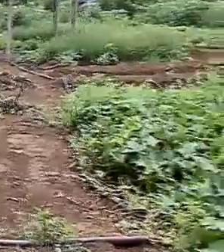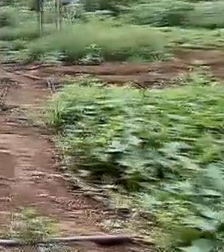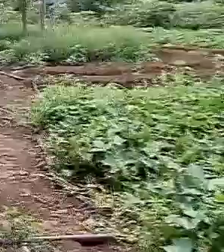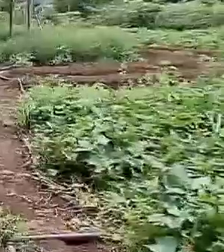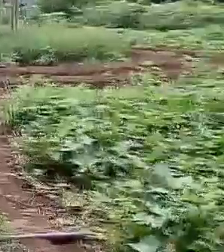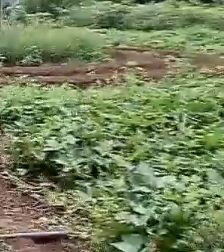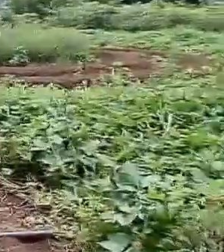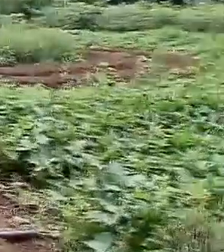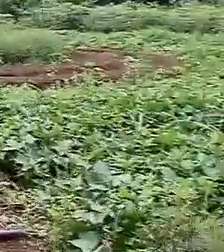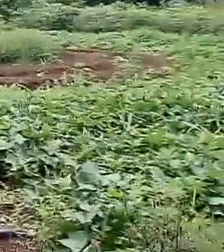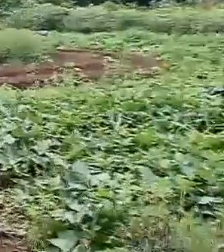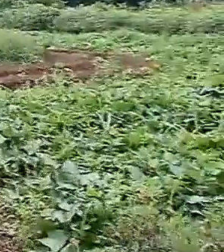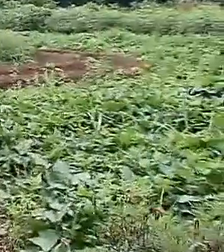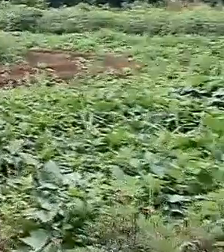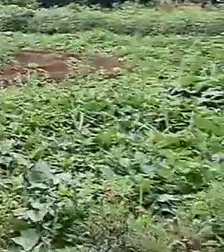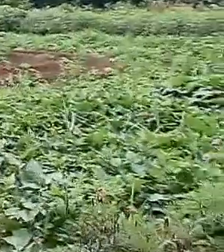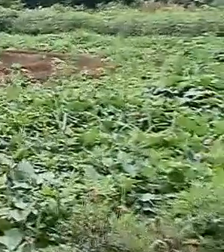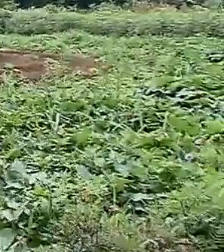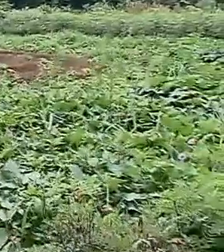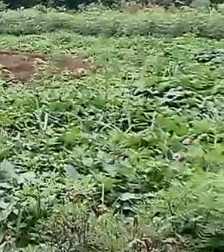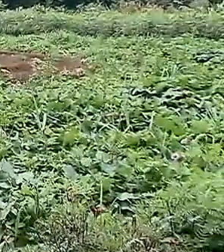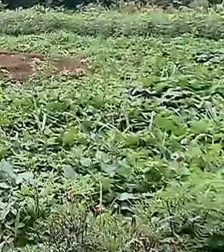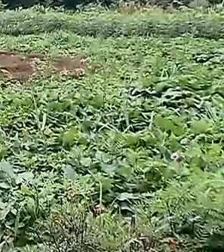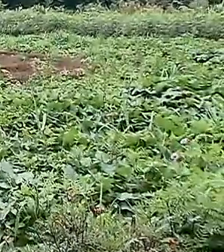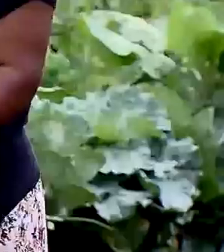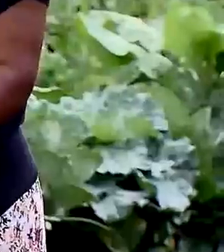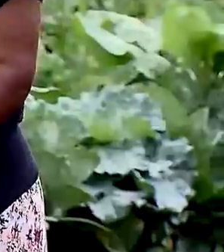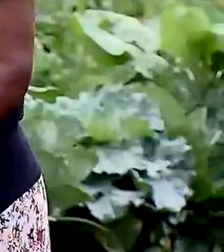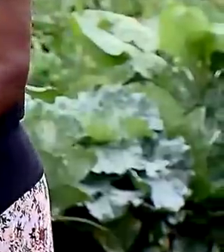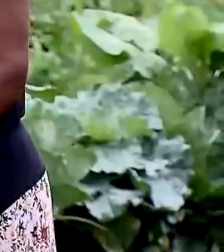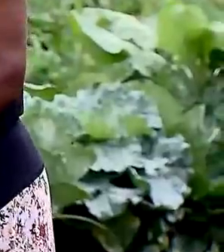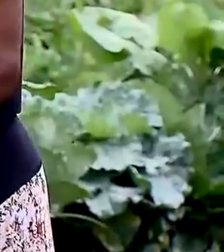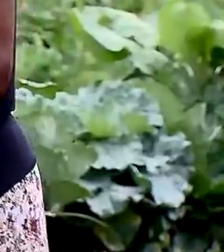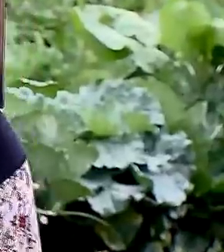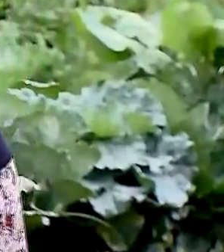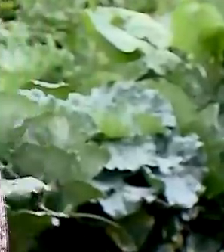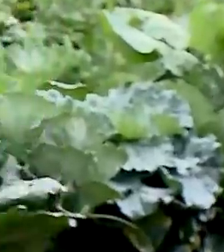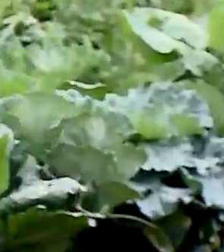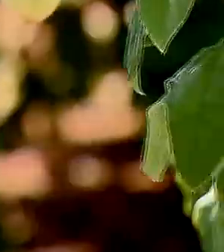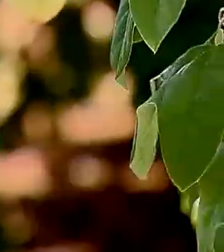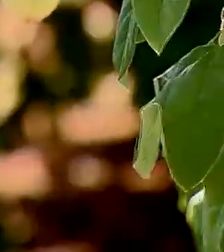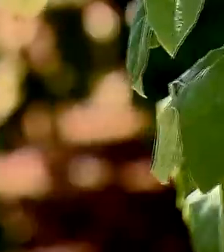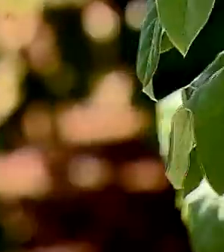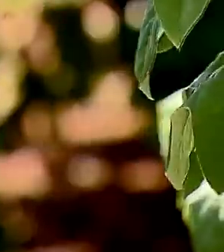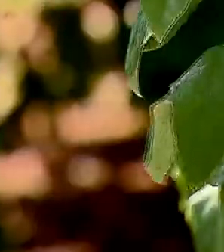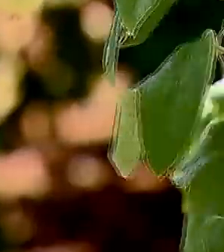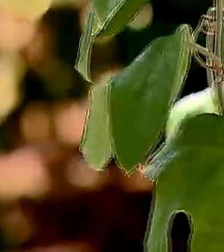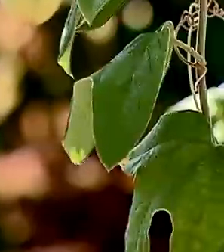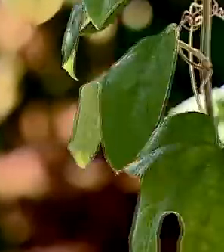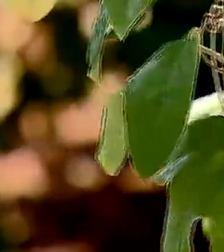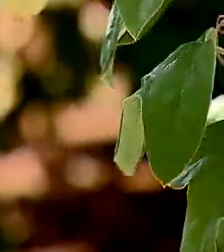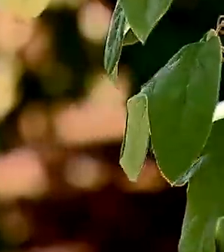E a gente se vê amanhã. E aí E aí E aí